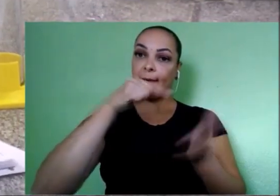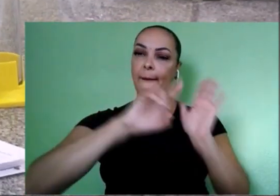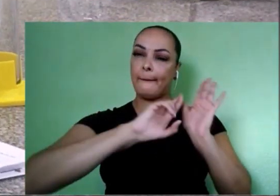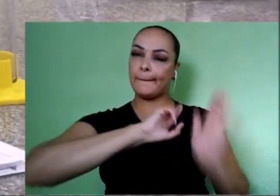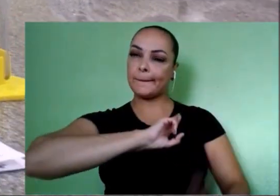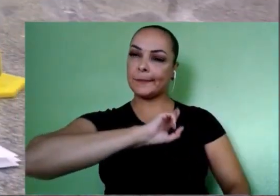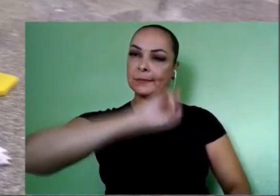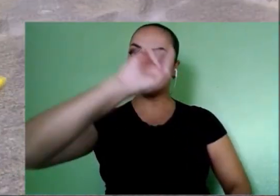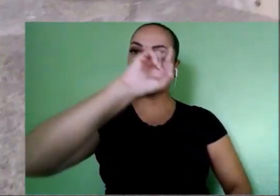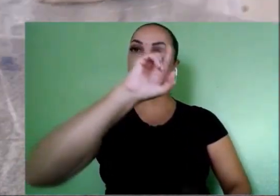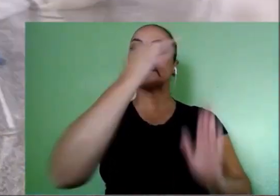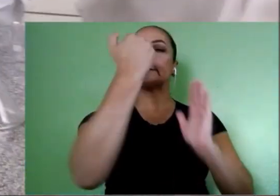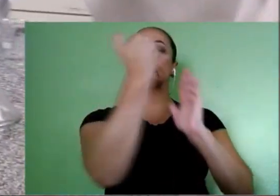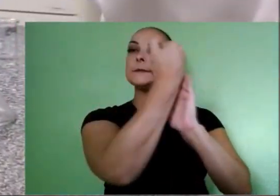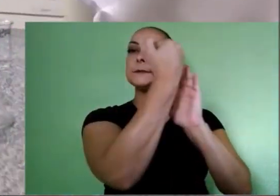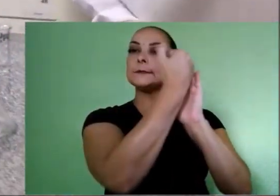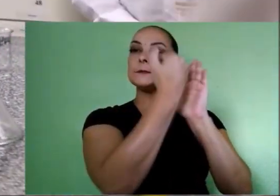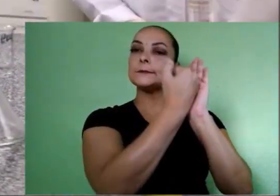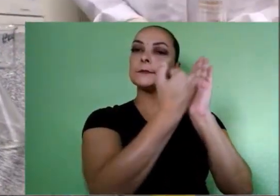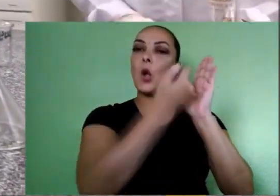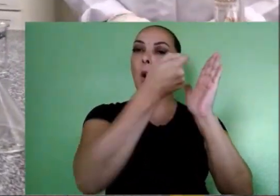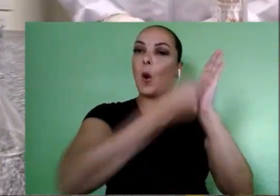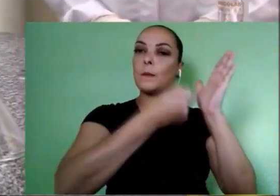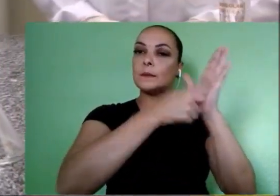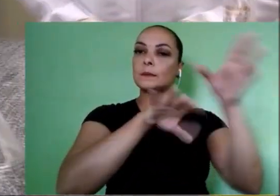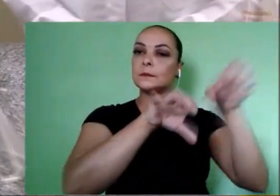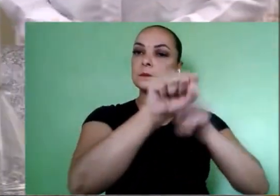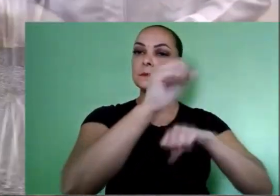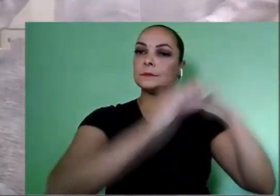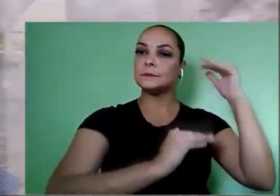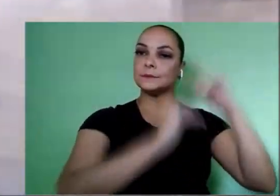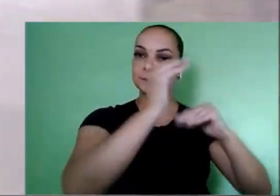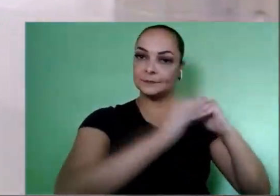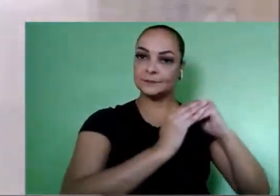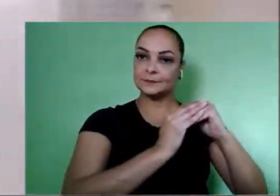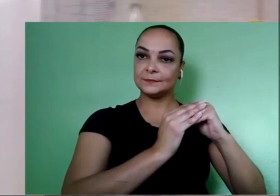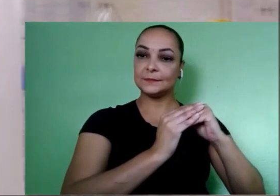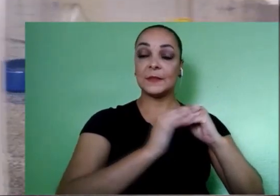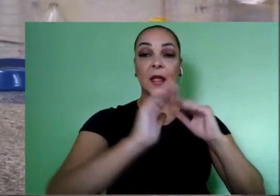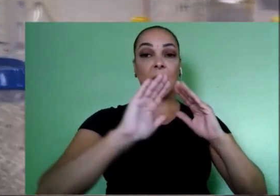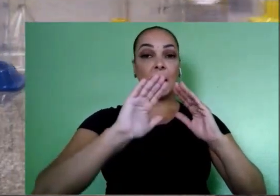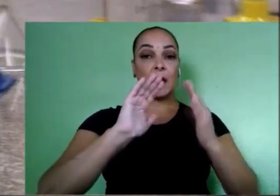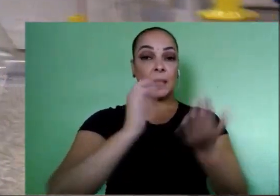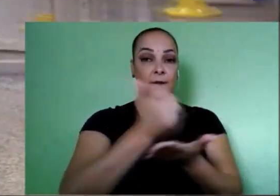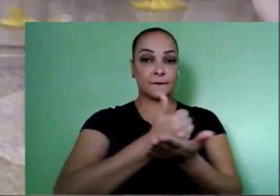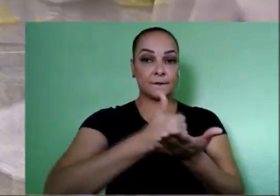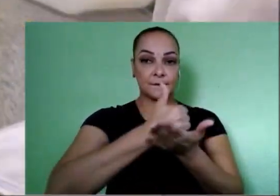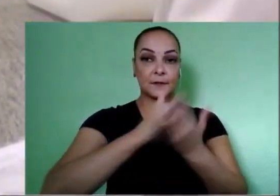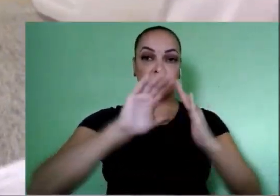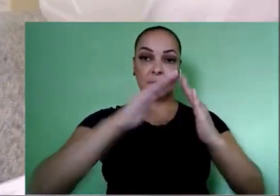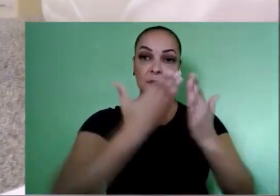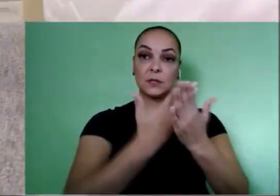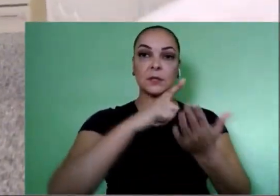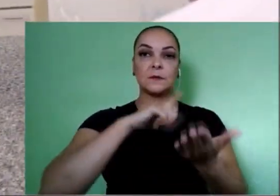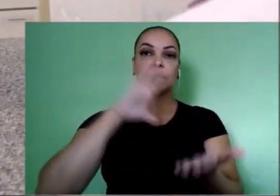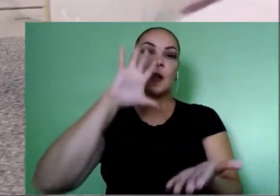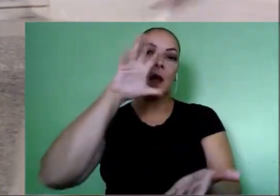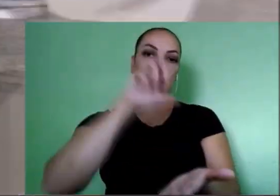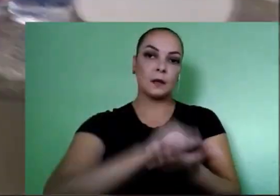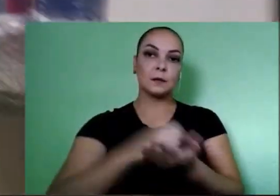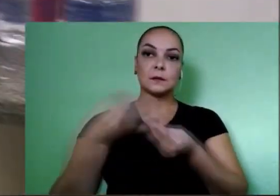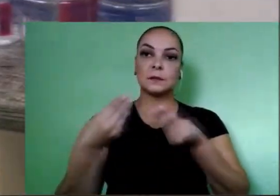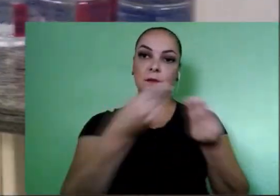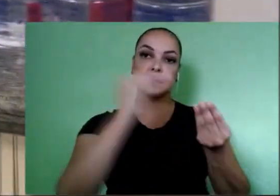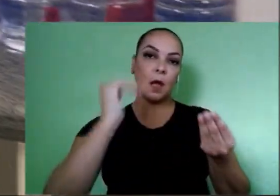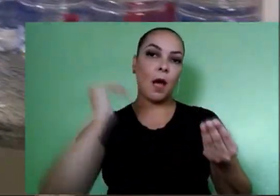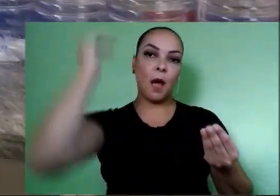a qual representa a etapa obrigatória da formação do profissional farmacêutico. A farmácia escola da Unipampa teve seu